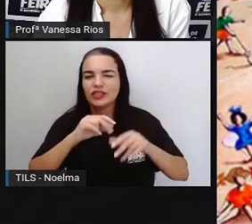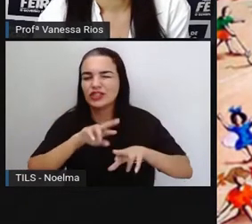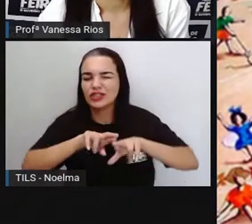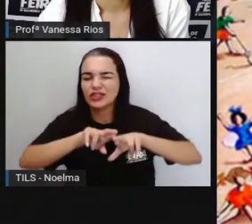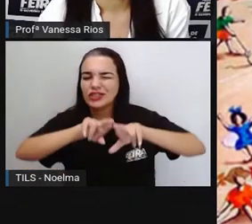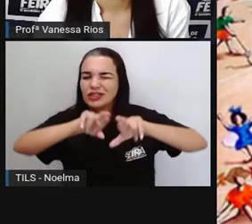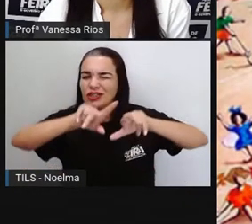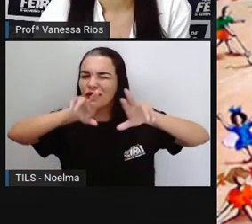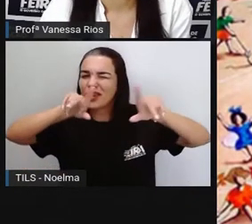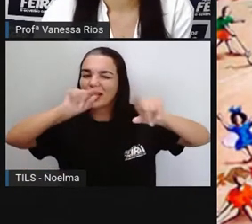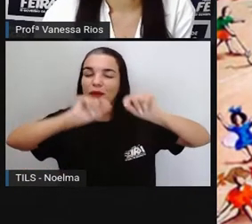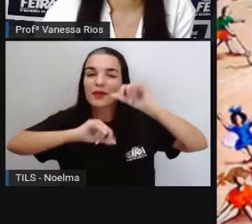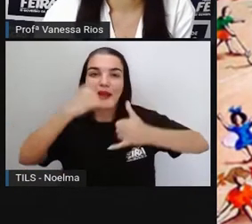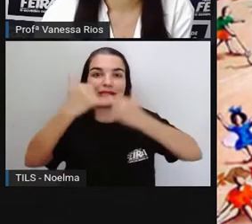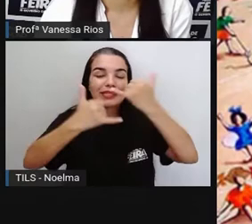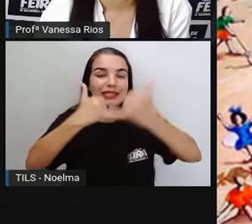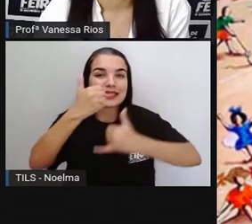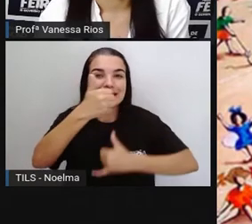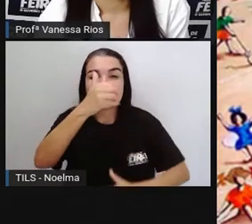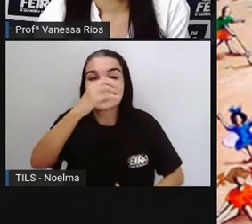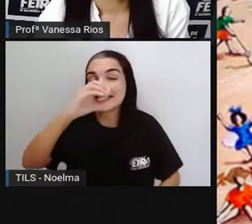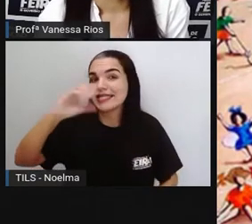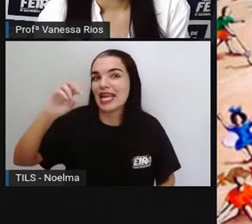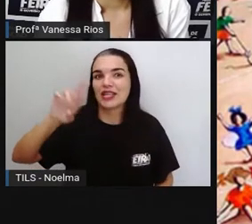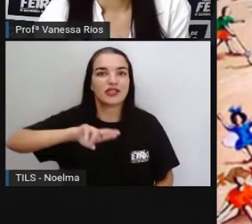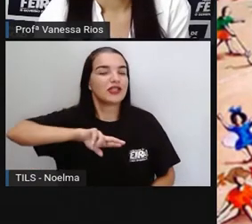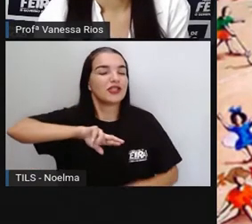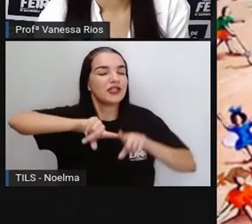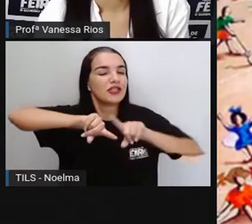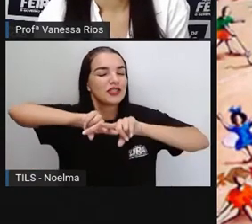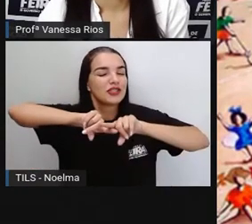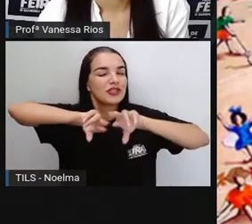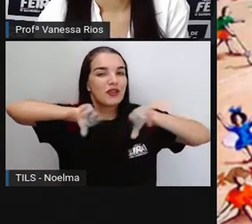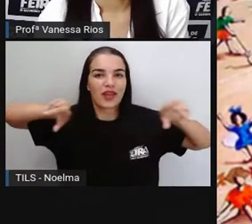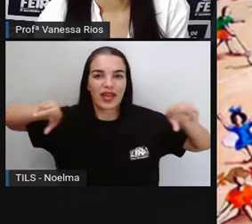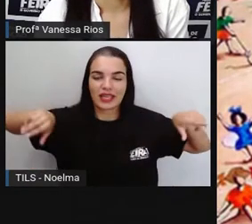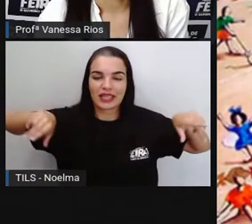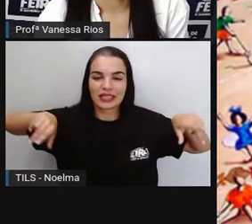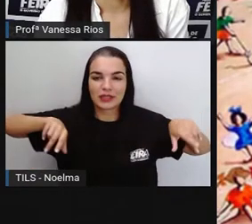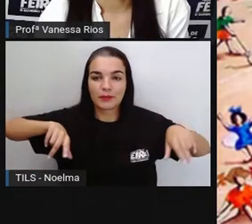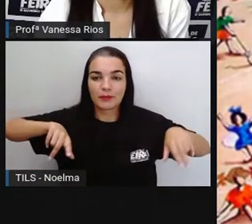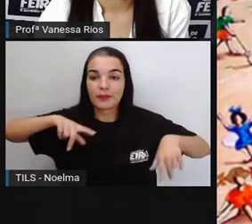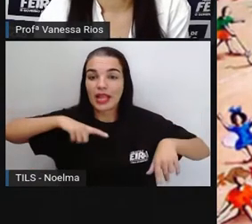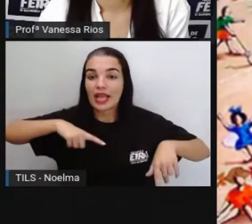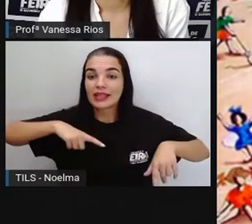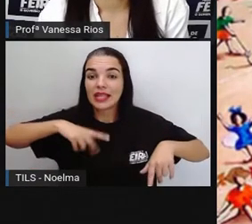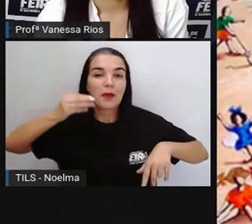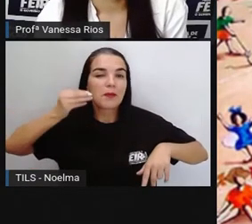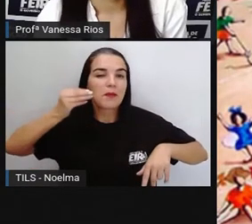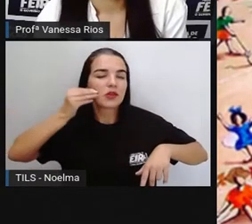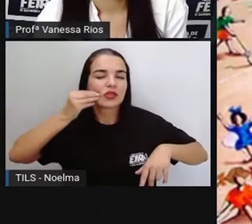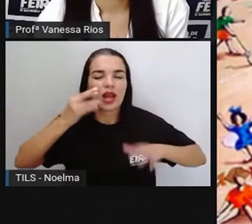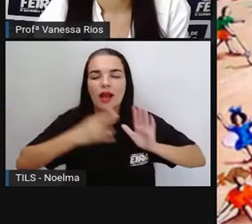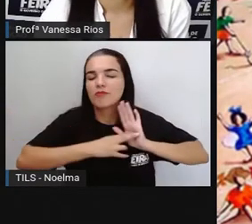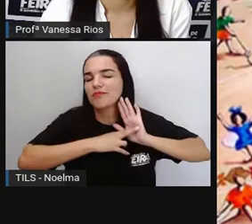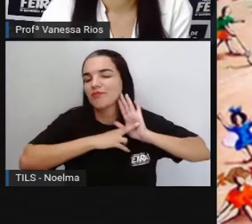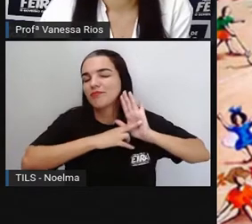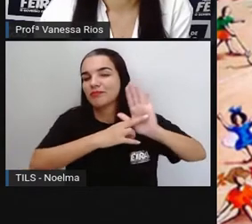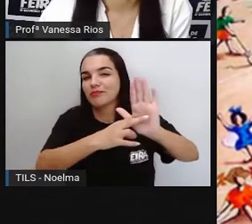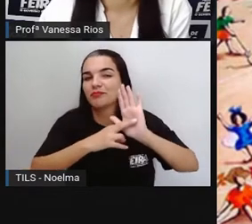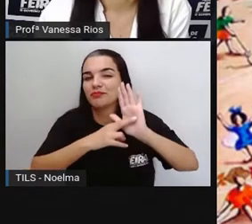chamou essa série de brincadeiras de criança. Estas obras ressaltaram sua forma de expressão e a